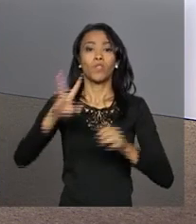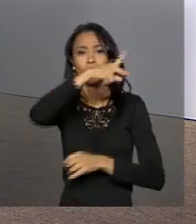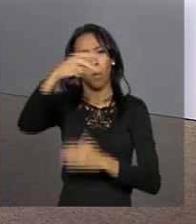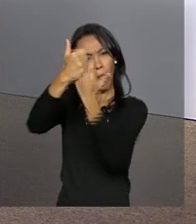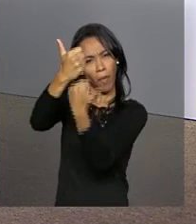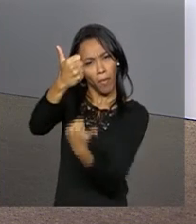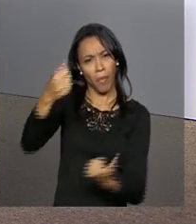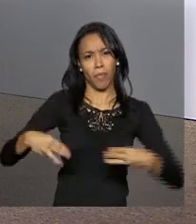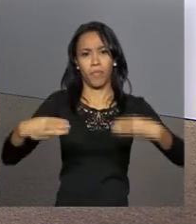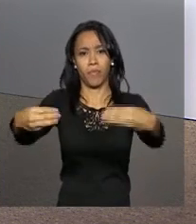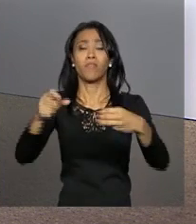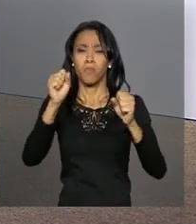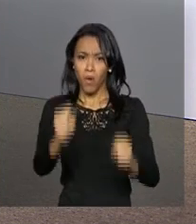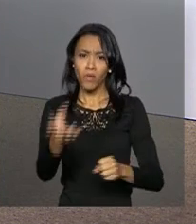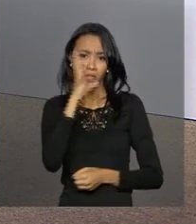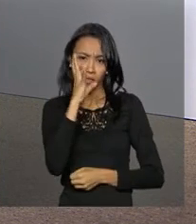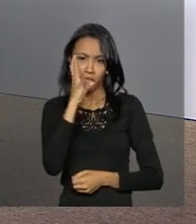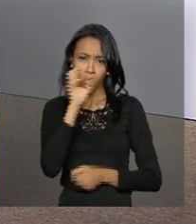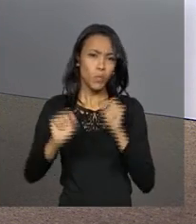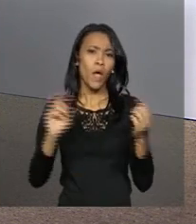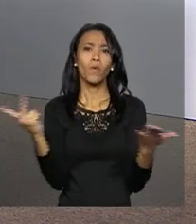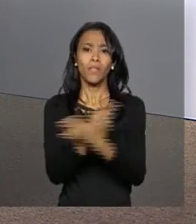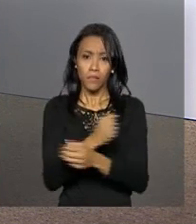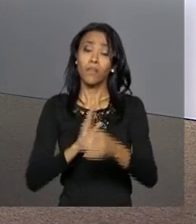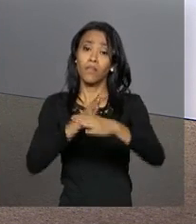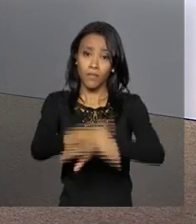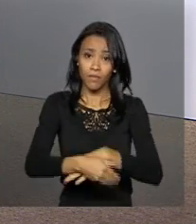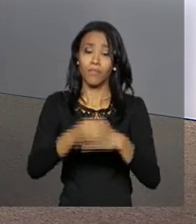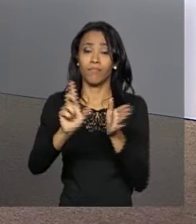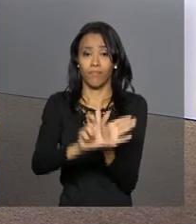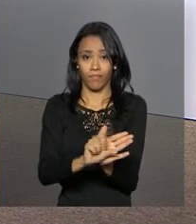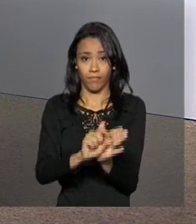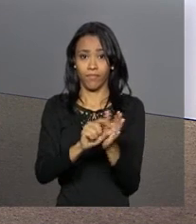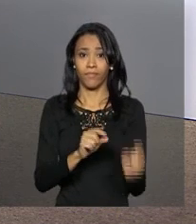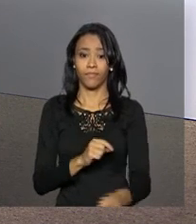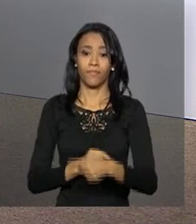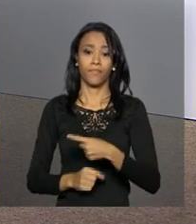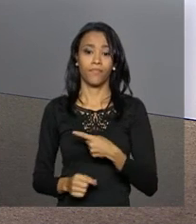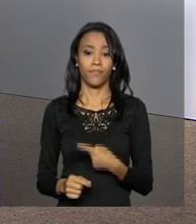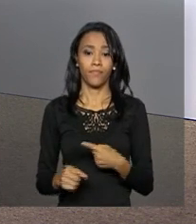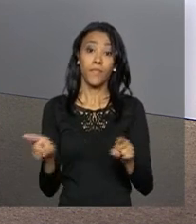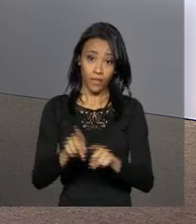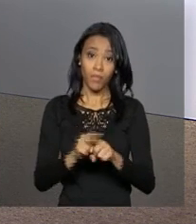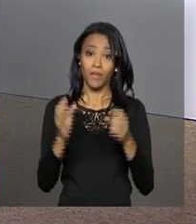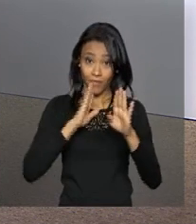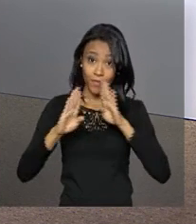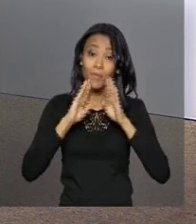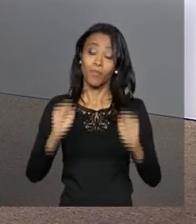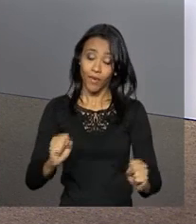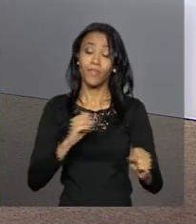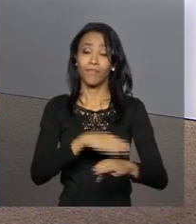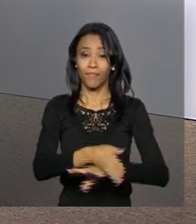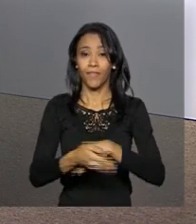nesta última hora. Acompanhe as novidades do Executivo Federal também nas nossas redes sociais. Twitter.com.br e Facebook